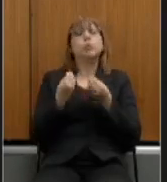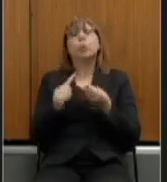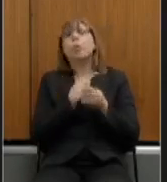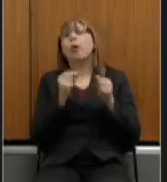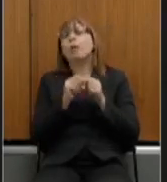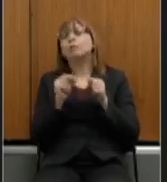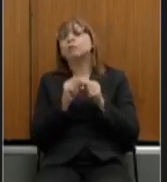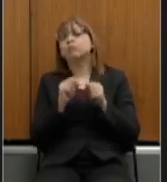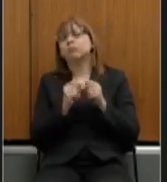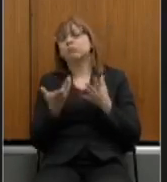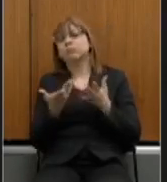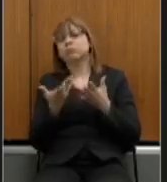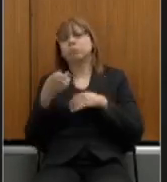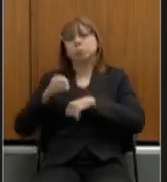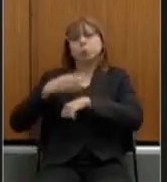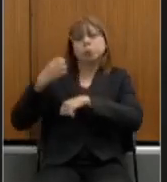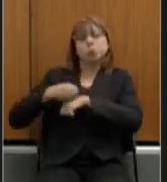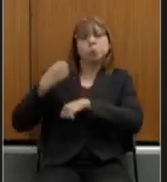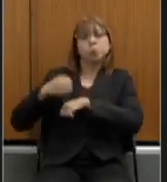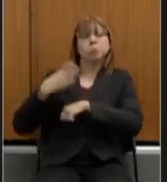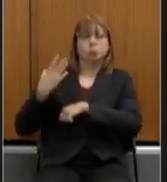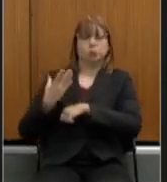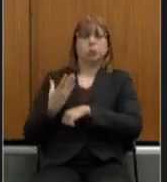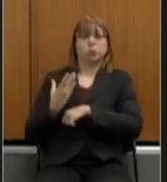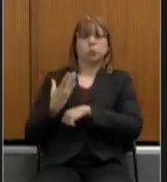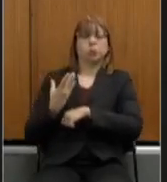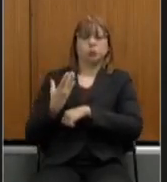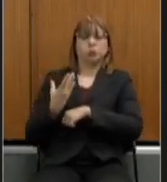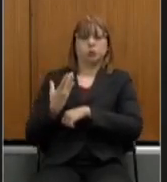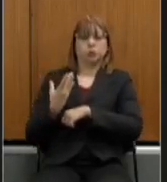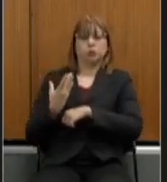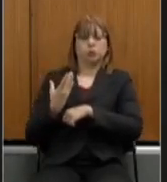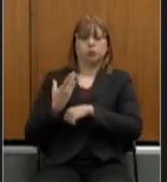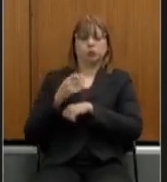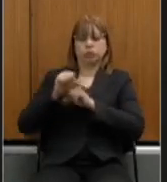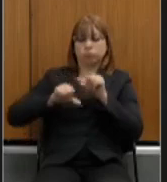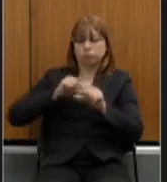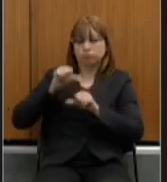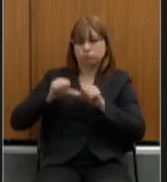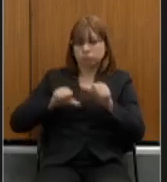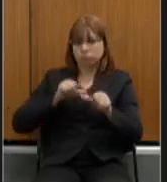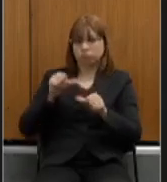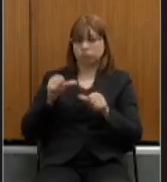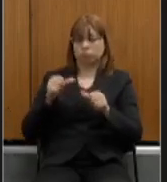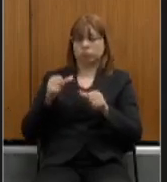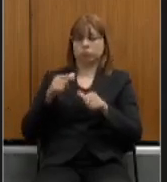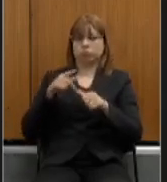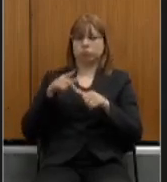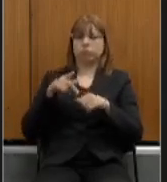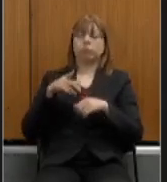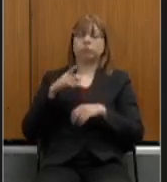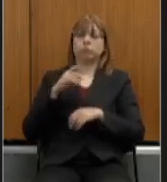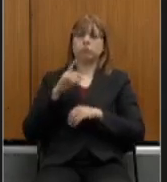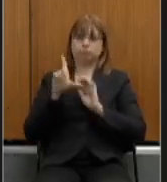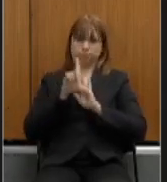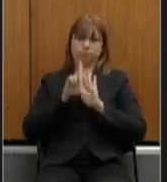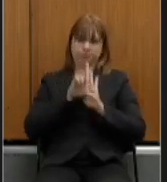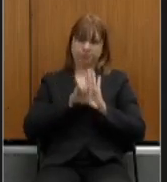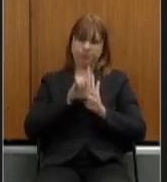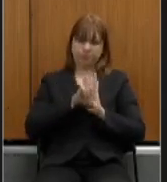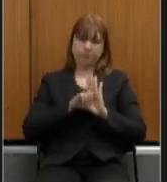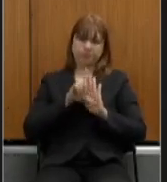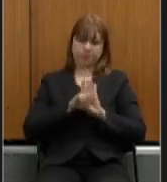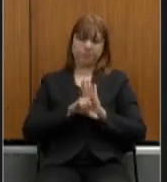os encaminhamentos destas alterações legislativas aqui na casa do povo gaúcho